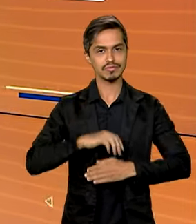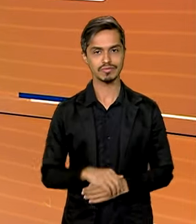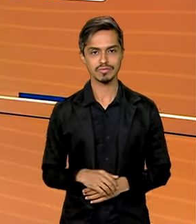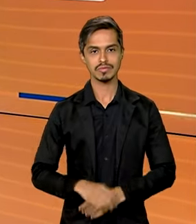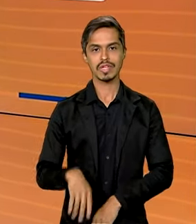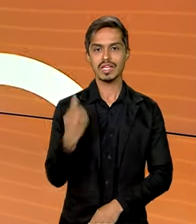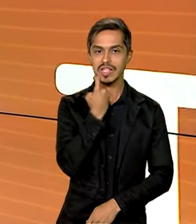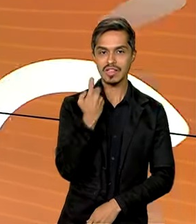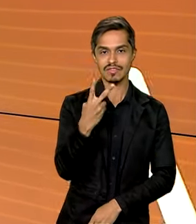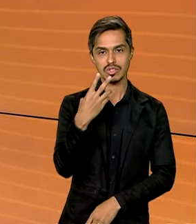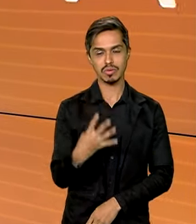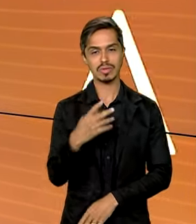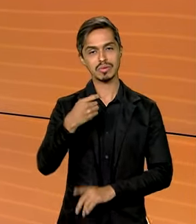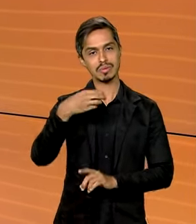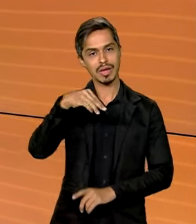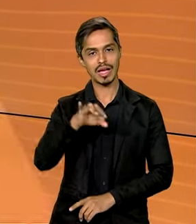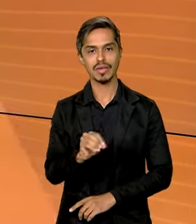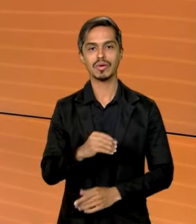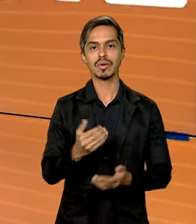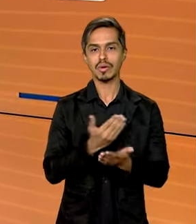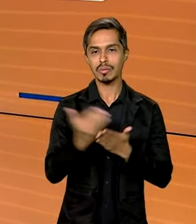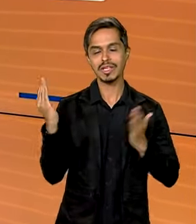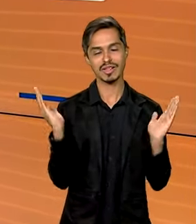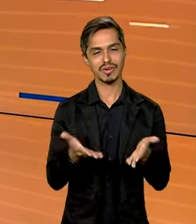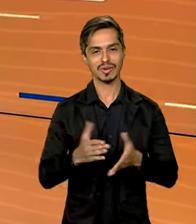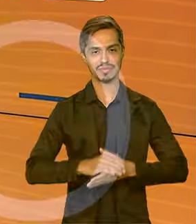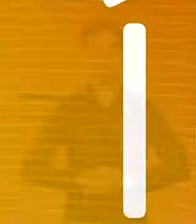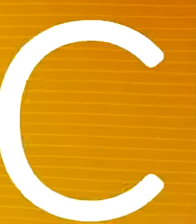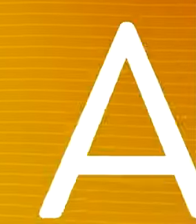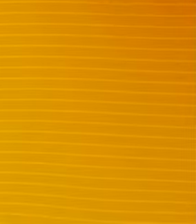24 de maio, o Brasil em Dia começa agora.